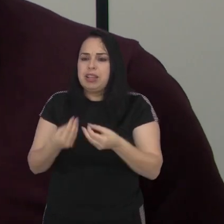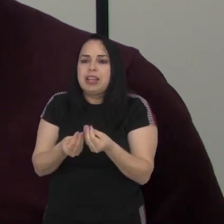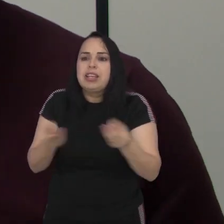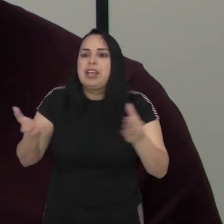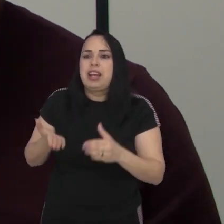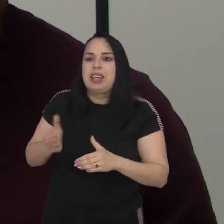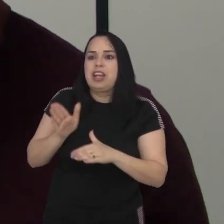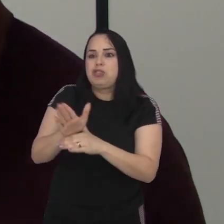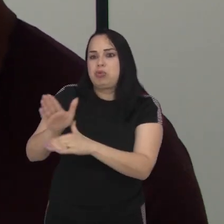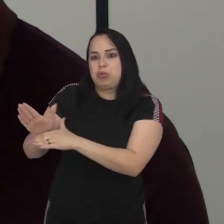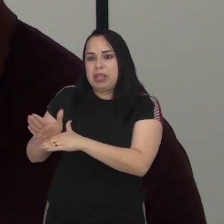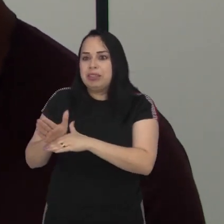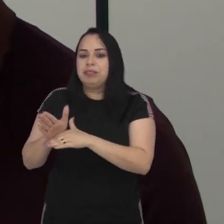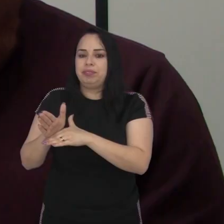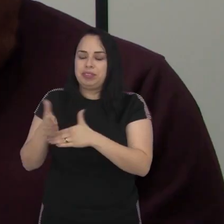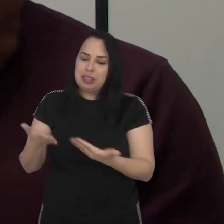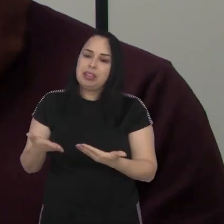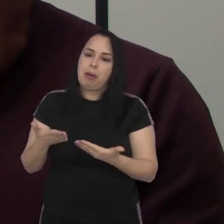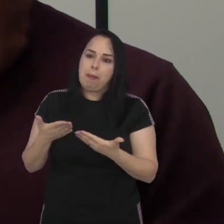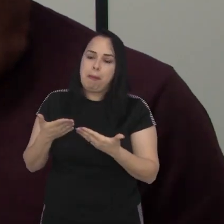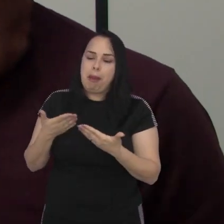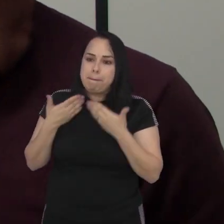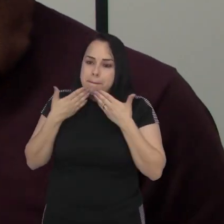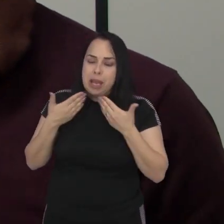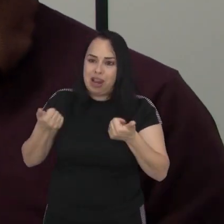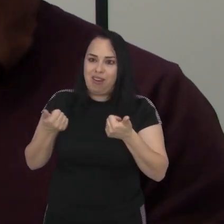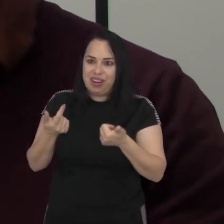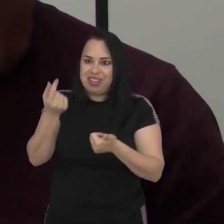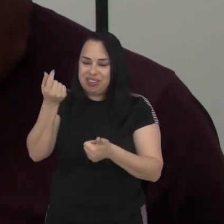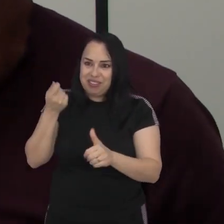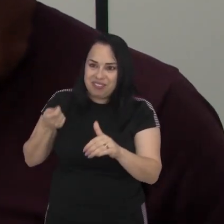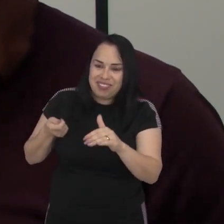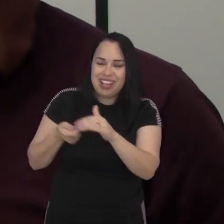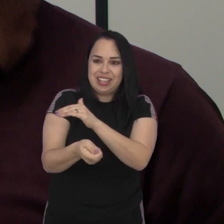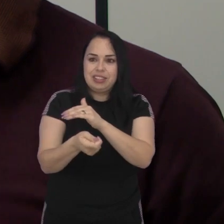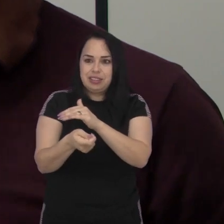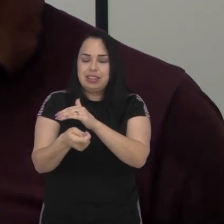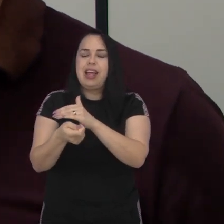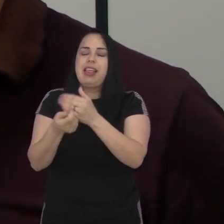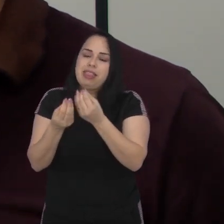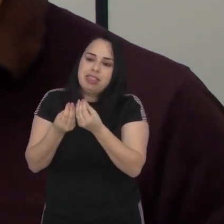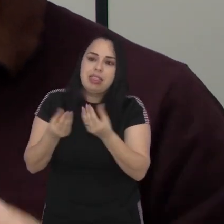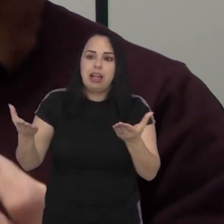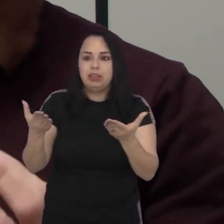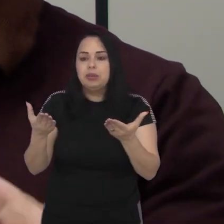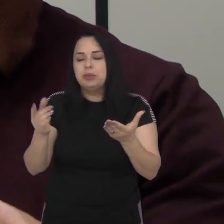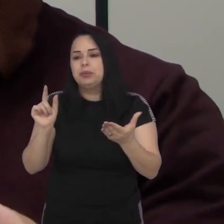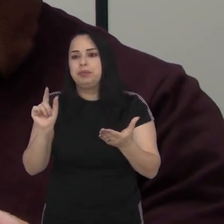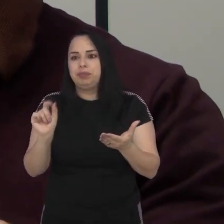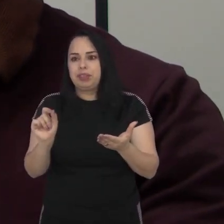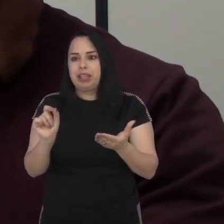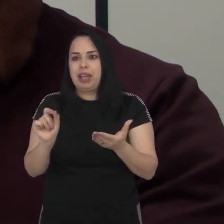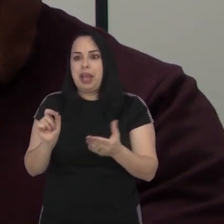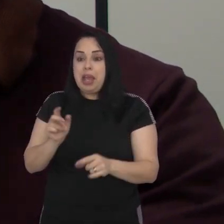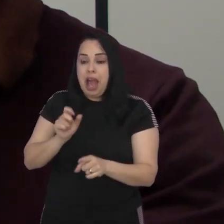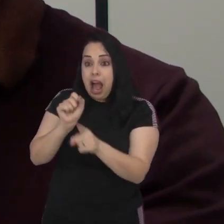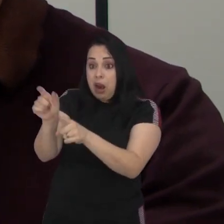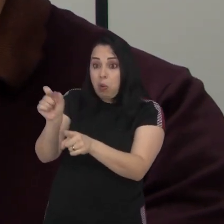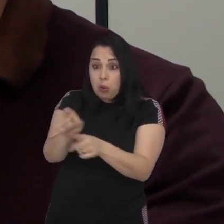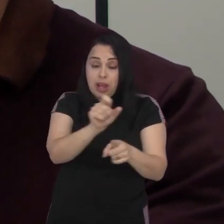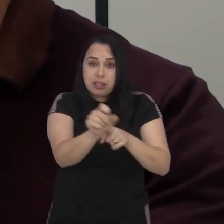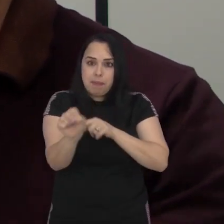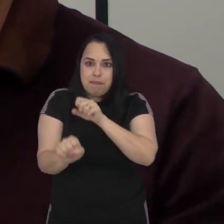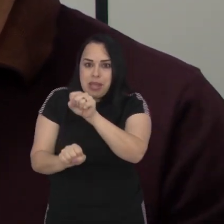que ajuda nesse modal e nada melhor do que você também investir oferecendo as